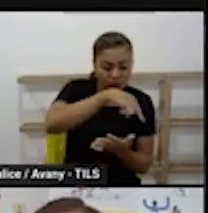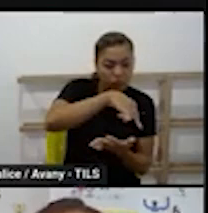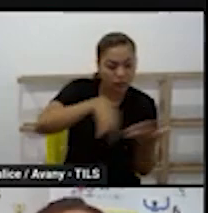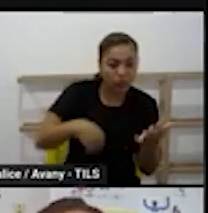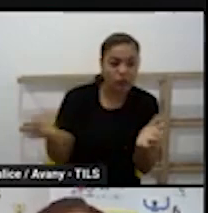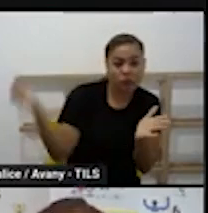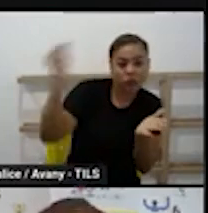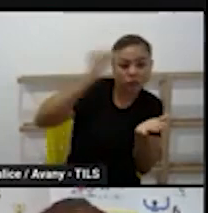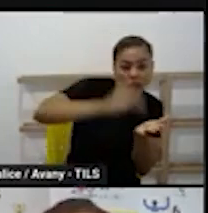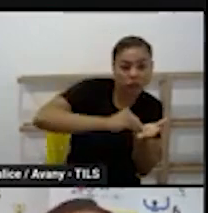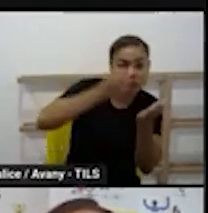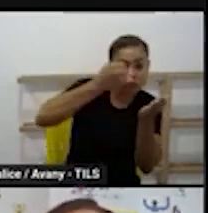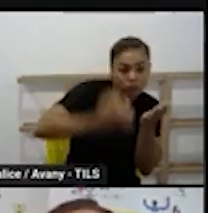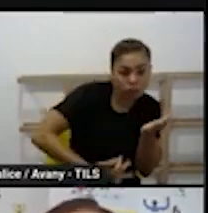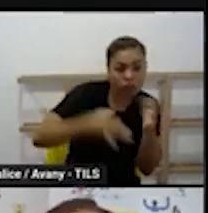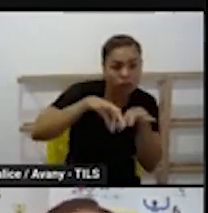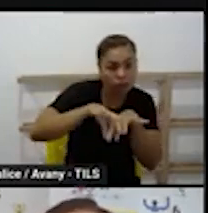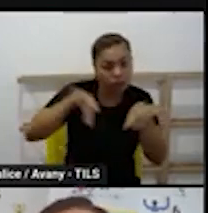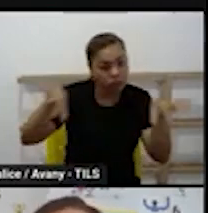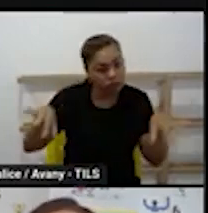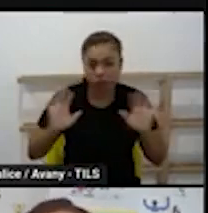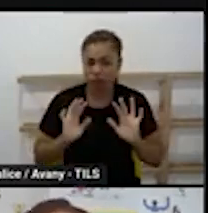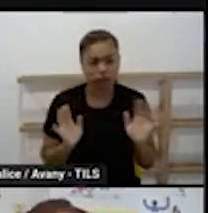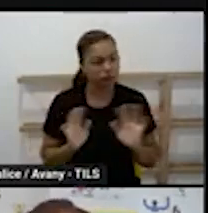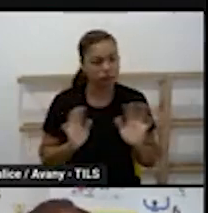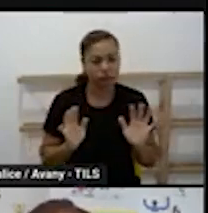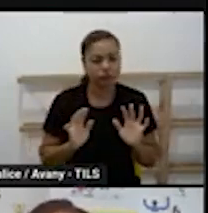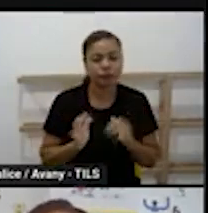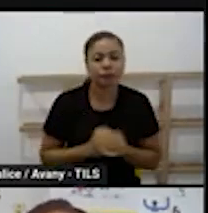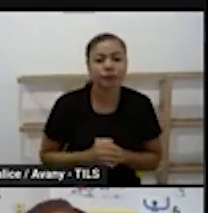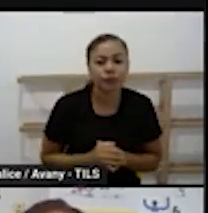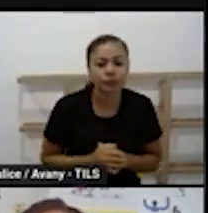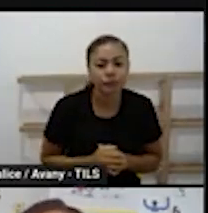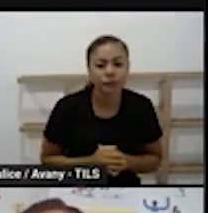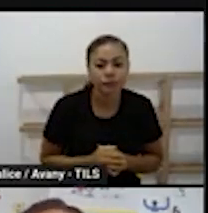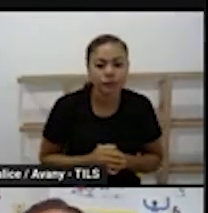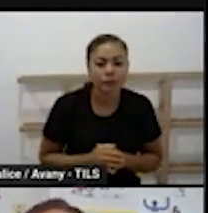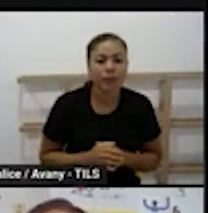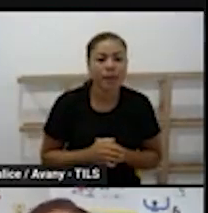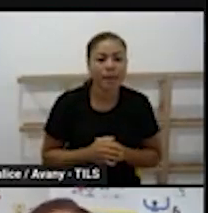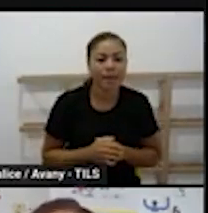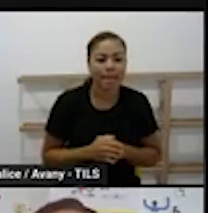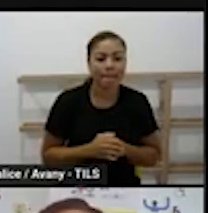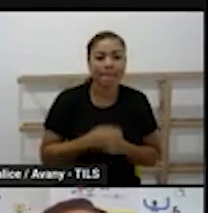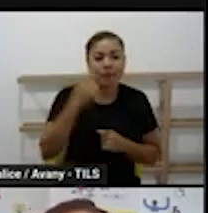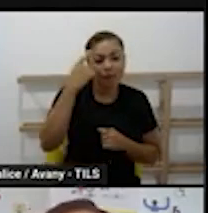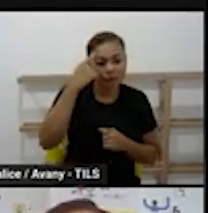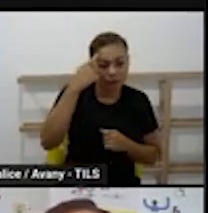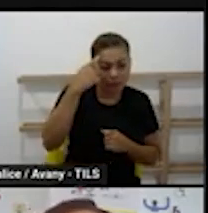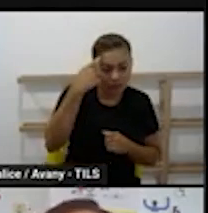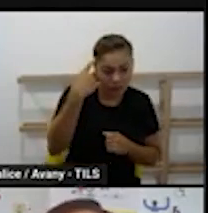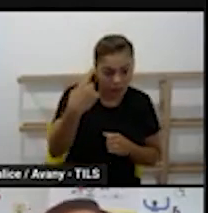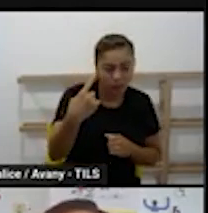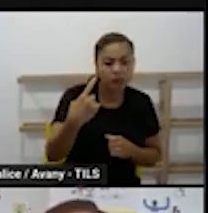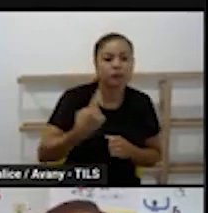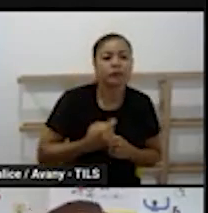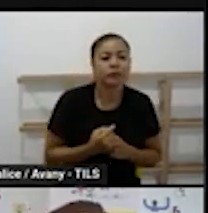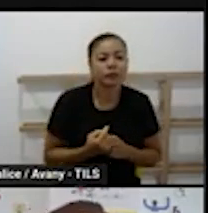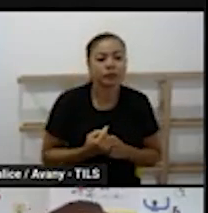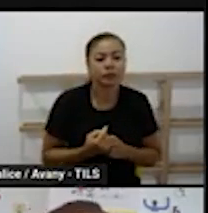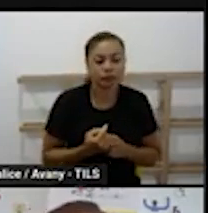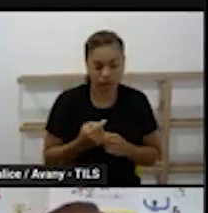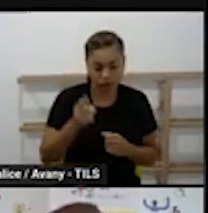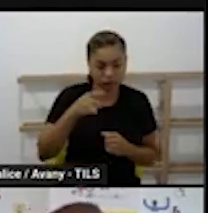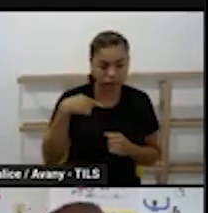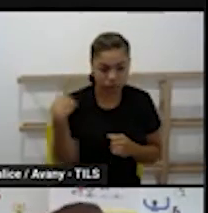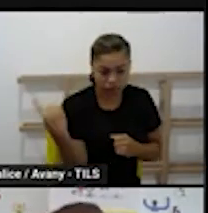trazem pra gente. A interlocução dos cinco campos, eles precisam estar juntinhos. Então, nós vamos planejar